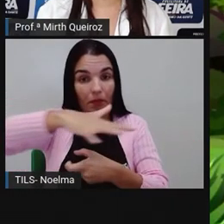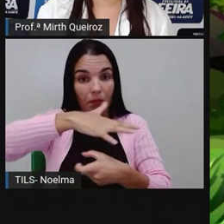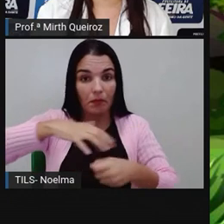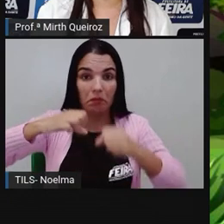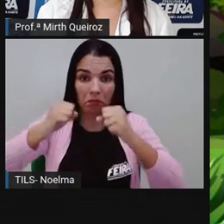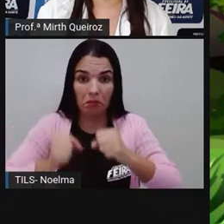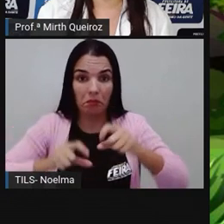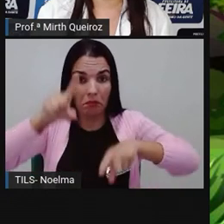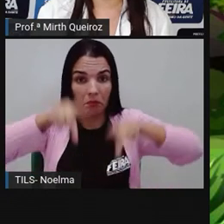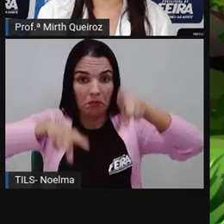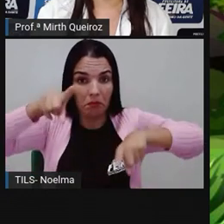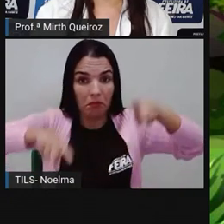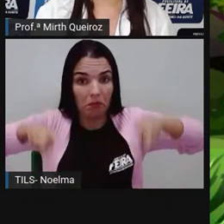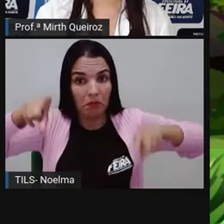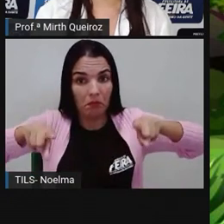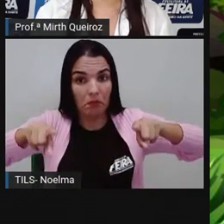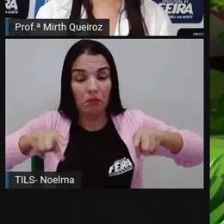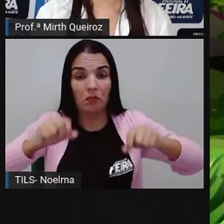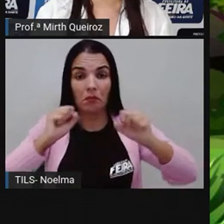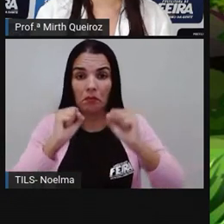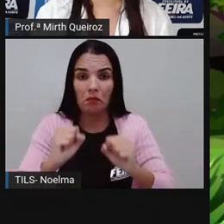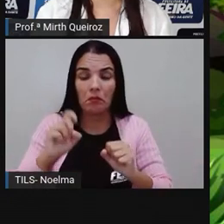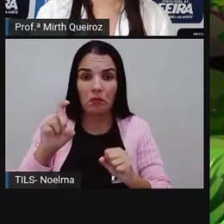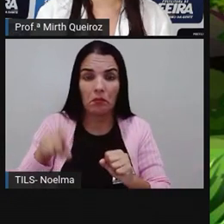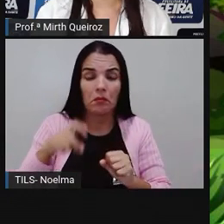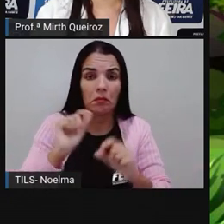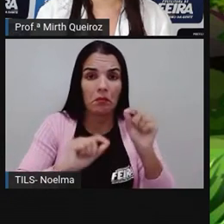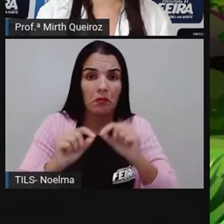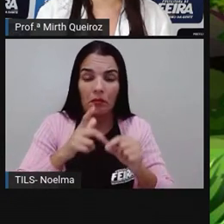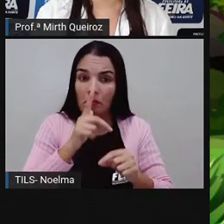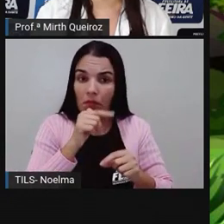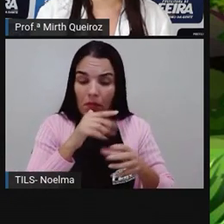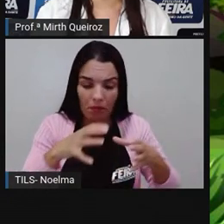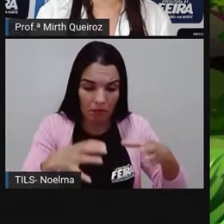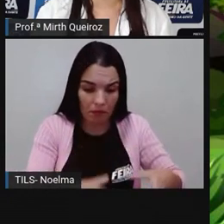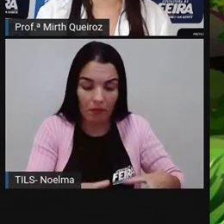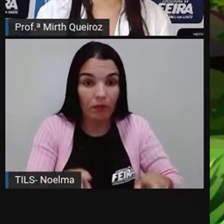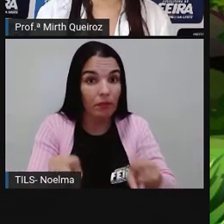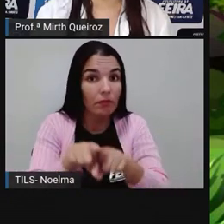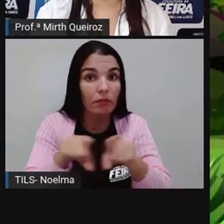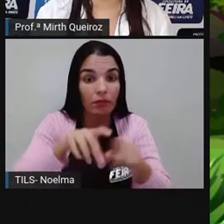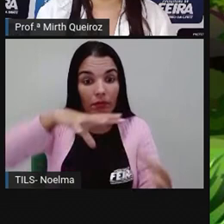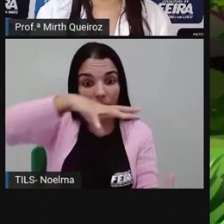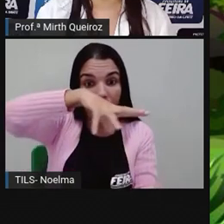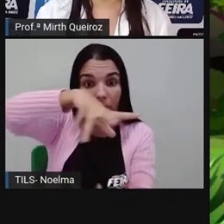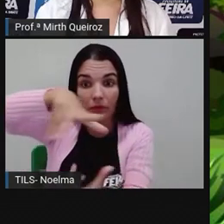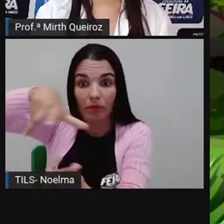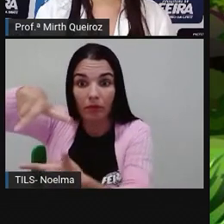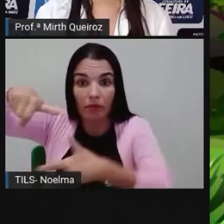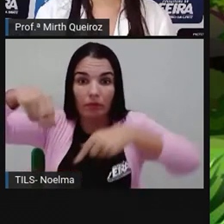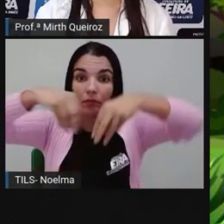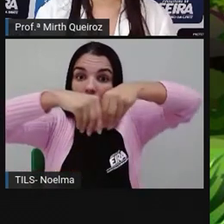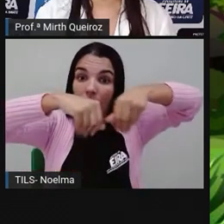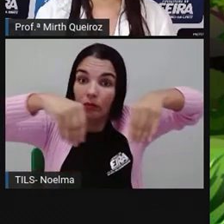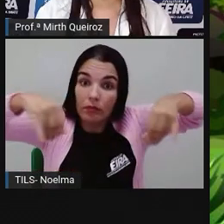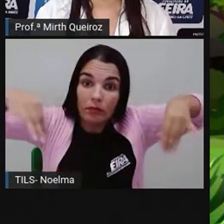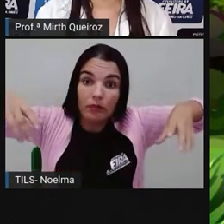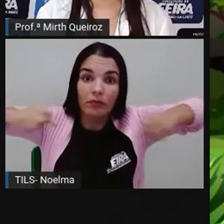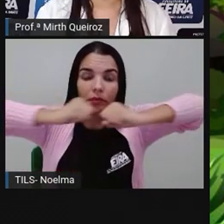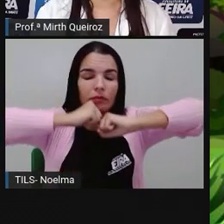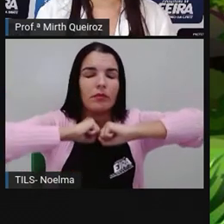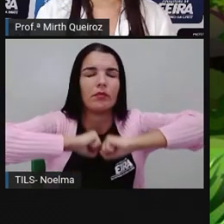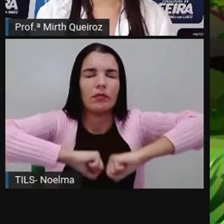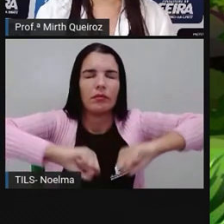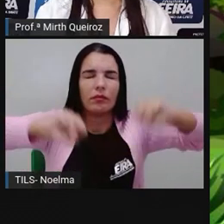desde uma poça d'água até a totalidade do planeta Terra, que pode ser considerado como um imenso